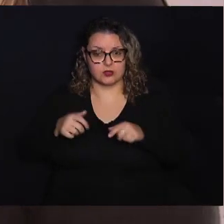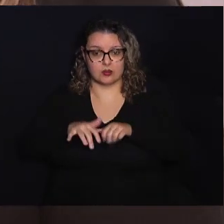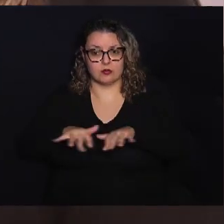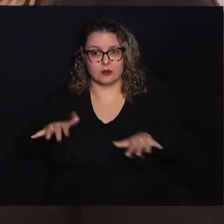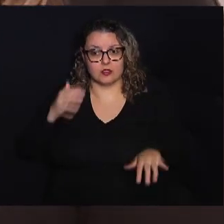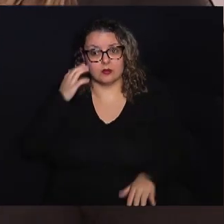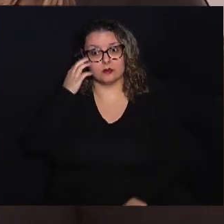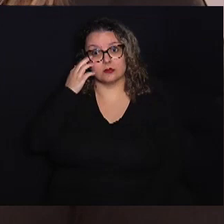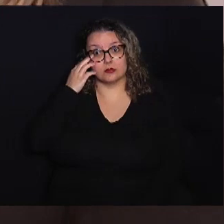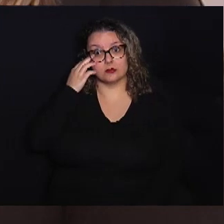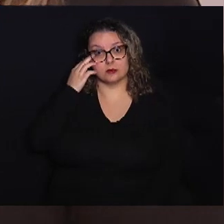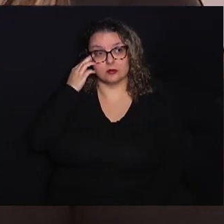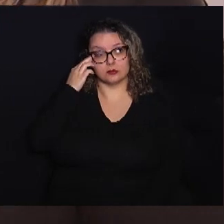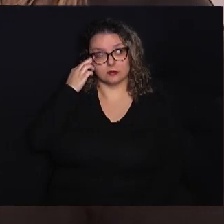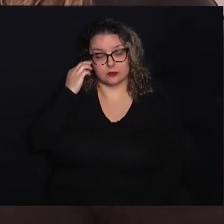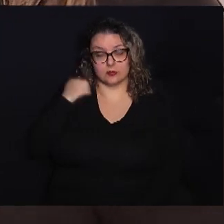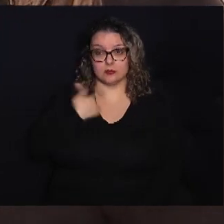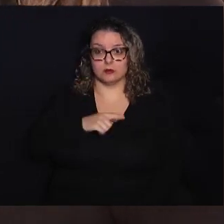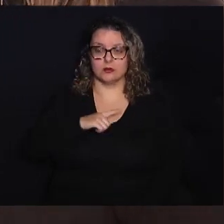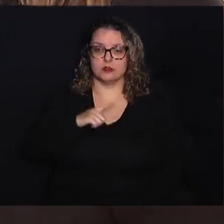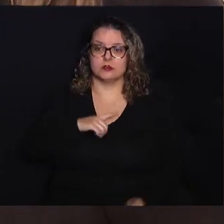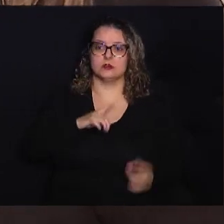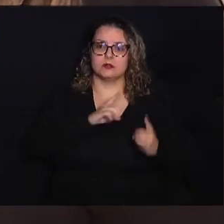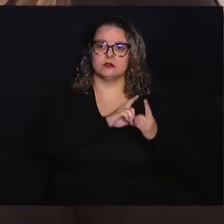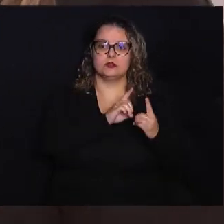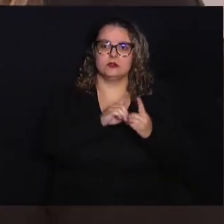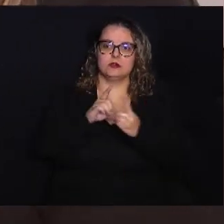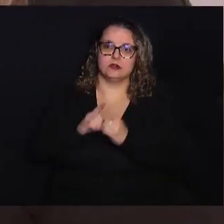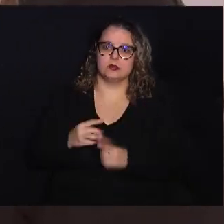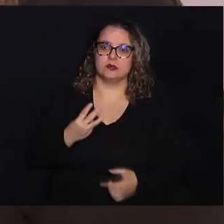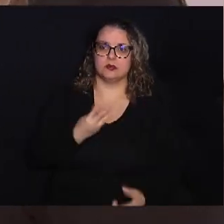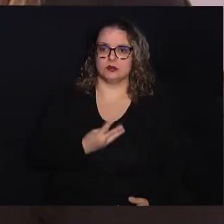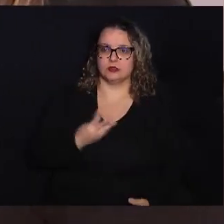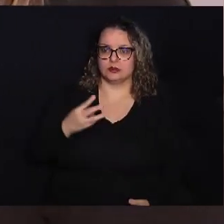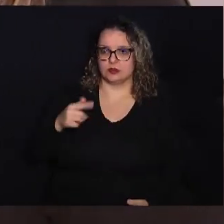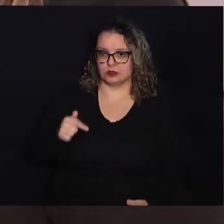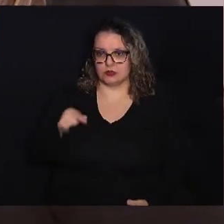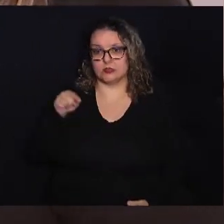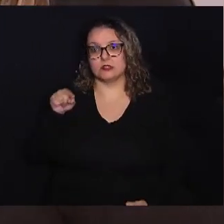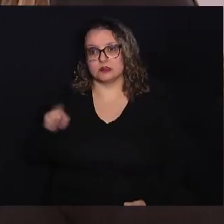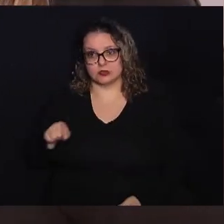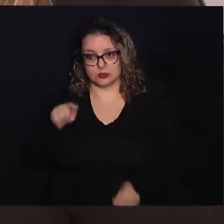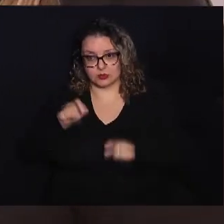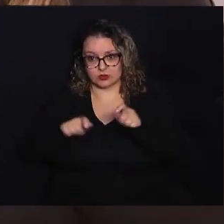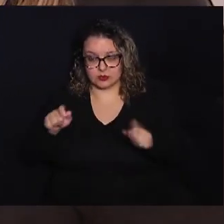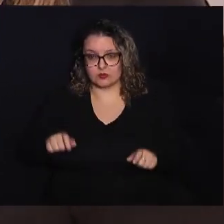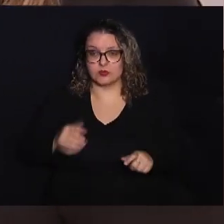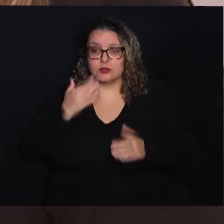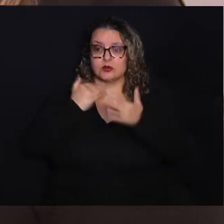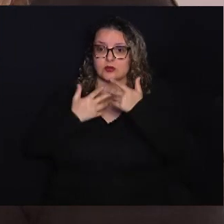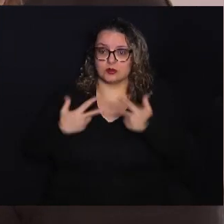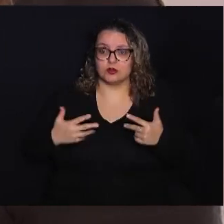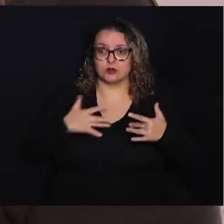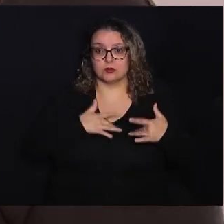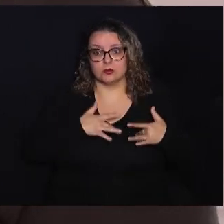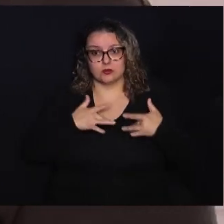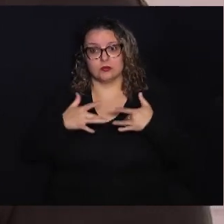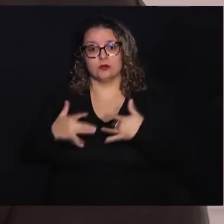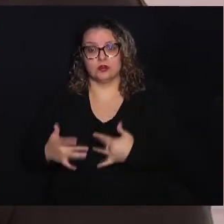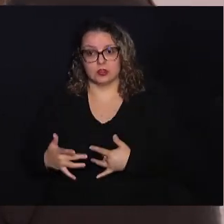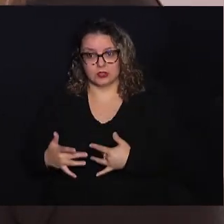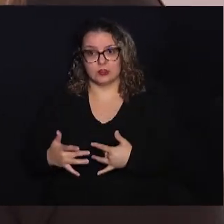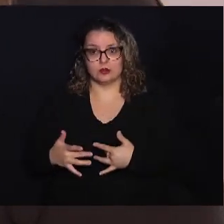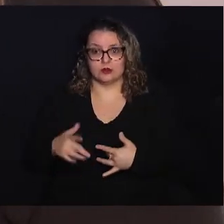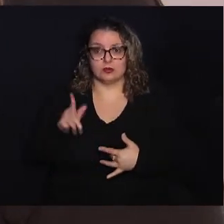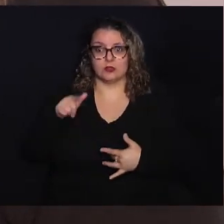atualmente atendendo 37 mil pessoas com esses alimentos doados que são instituições da